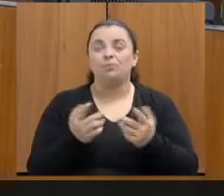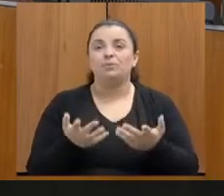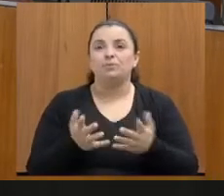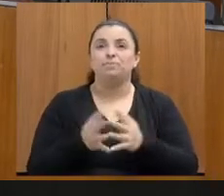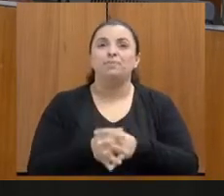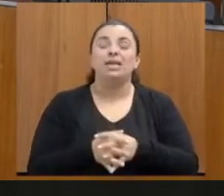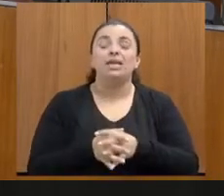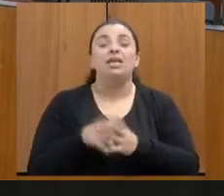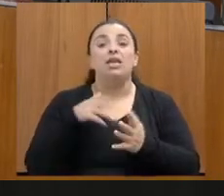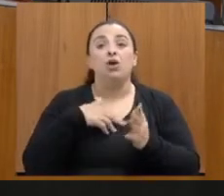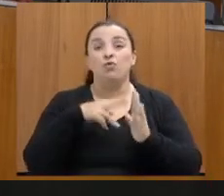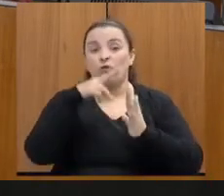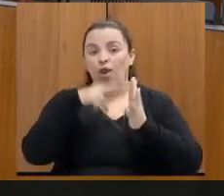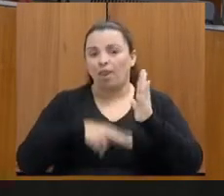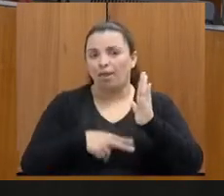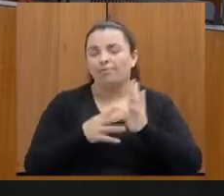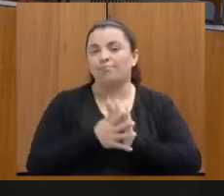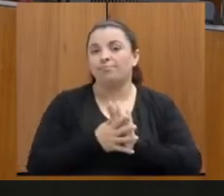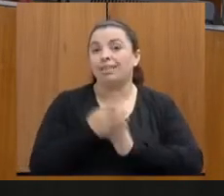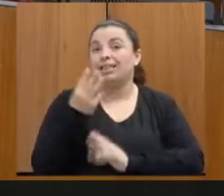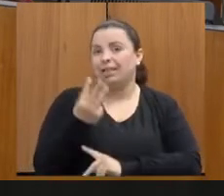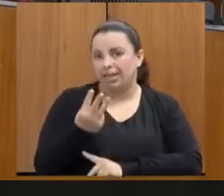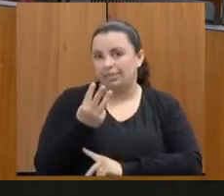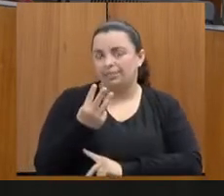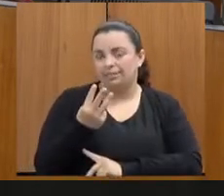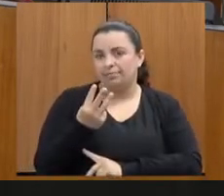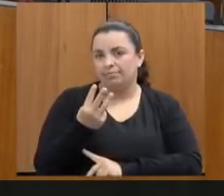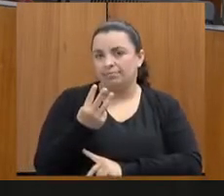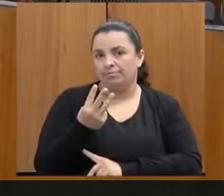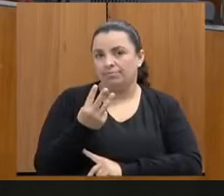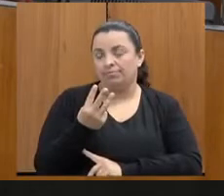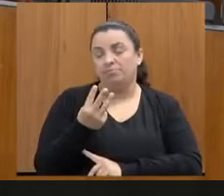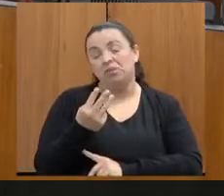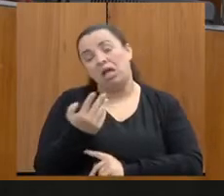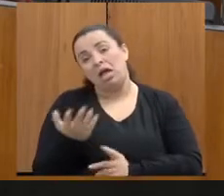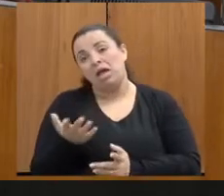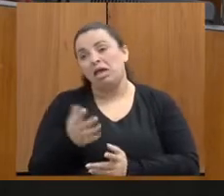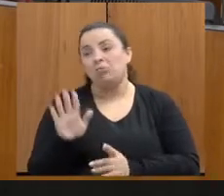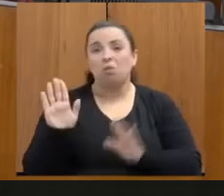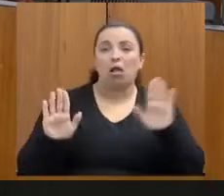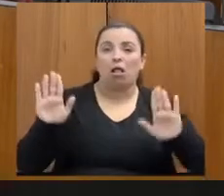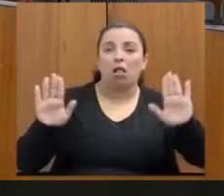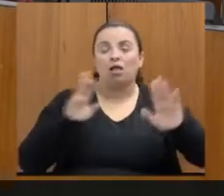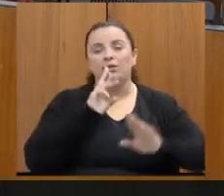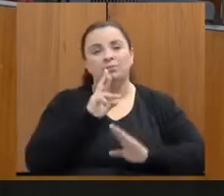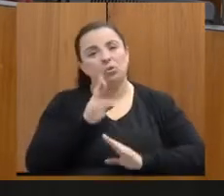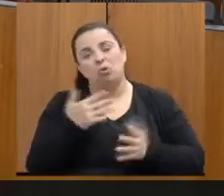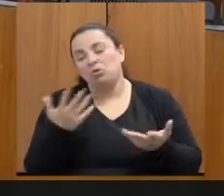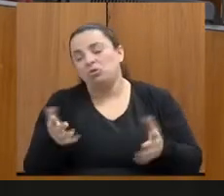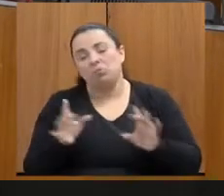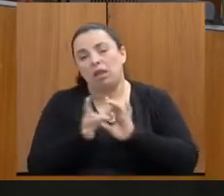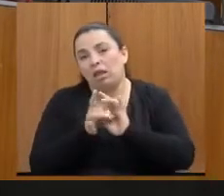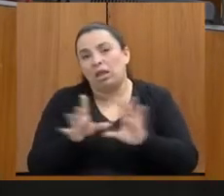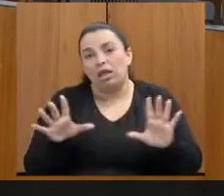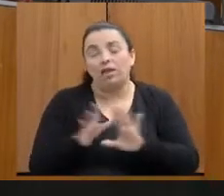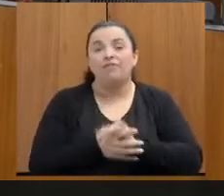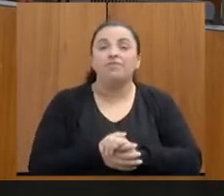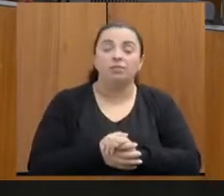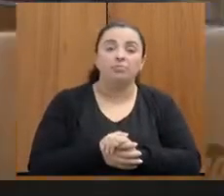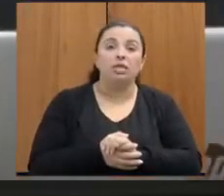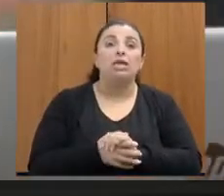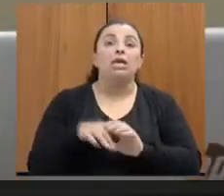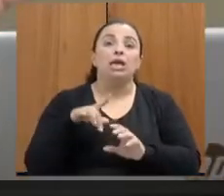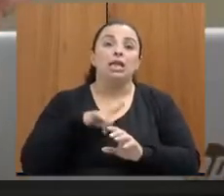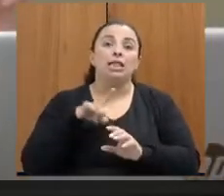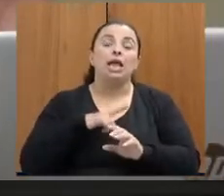três perguntas. A gente distribui aqui da melhor forma. Quem quiser responder, é só solicitar. As que estão também em